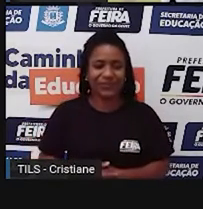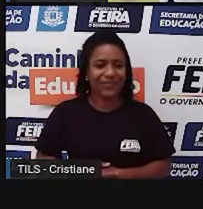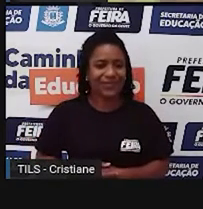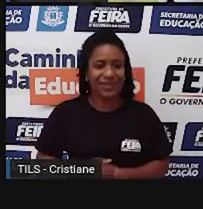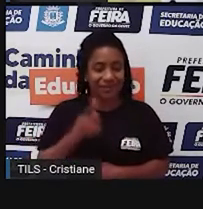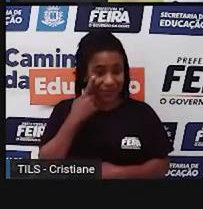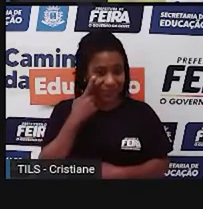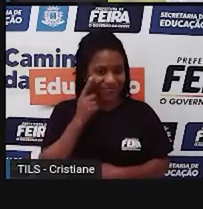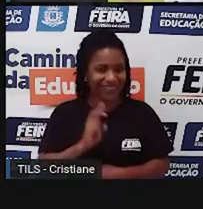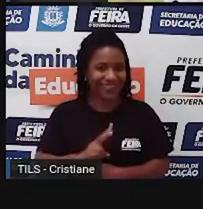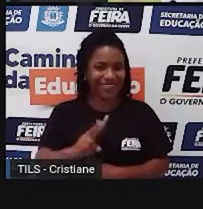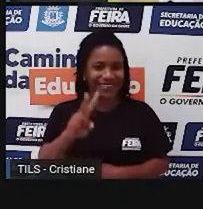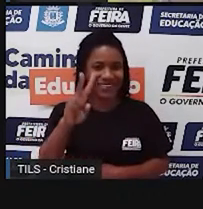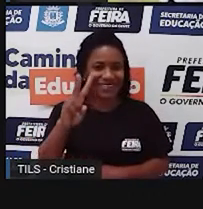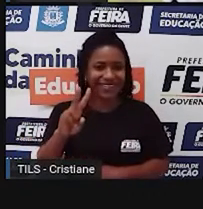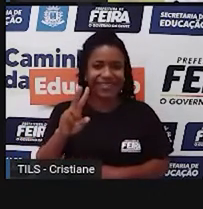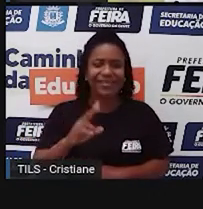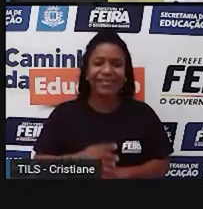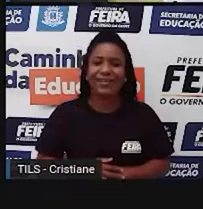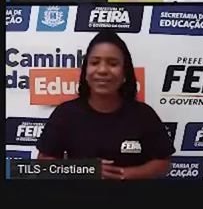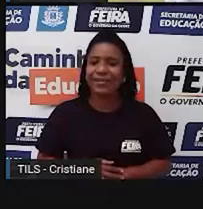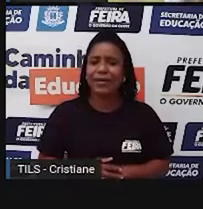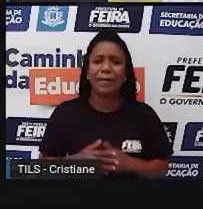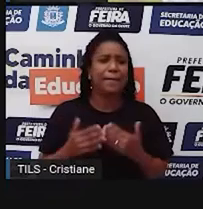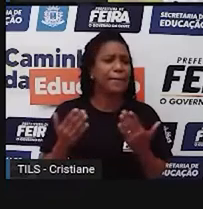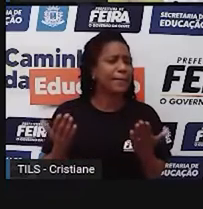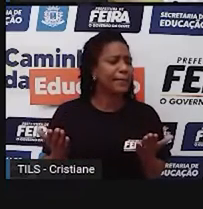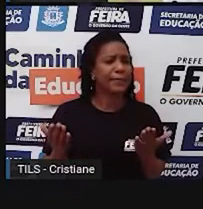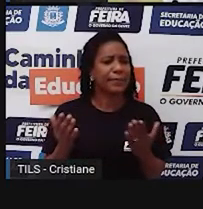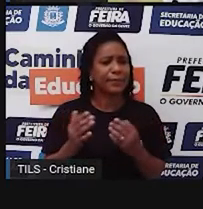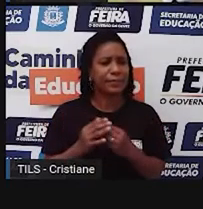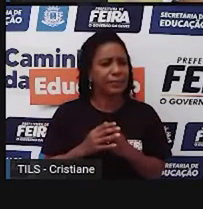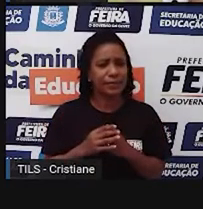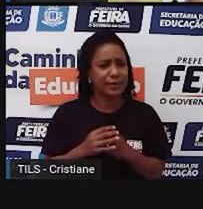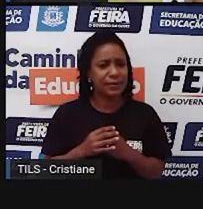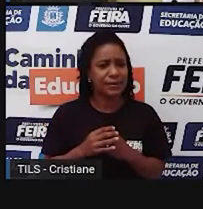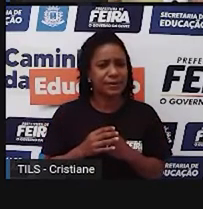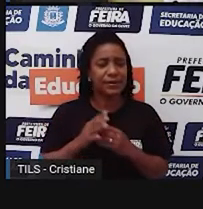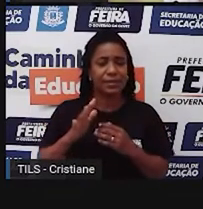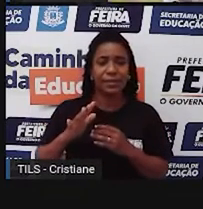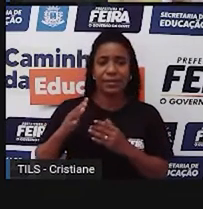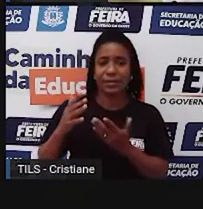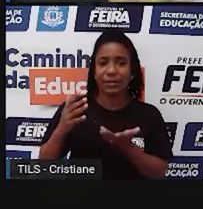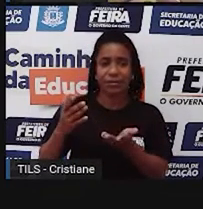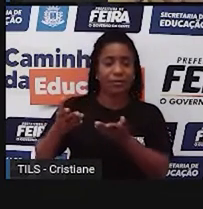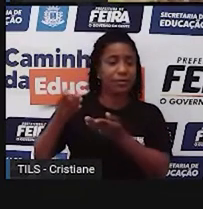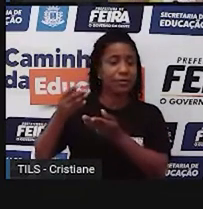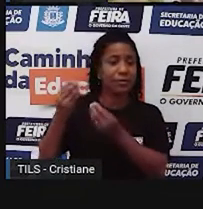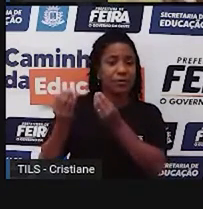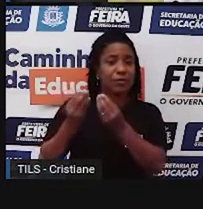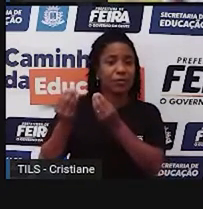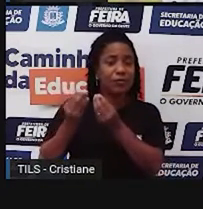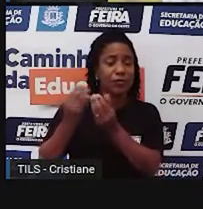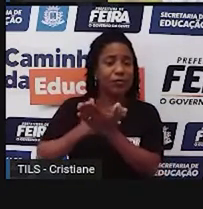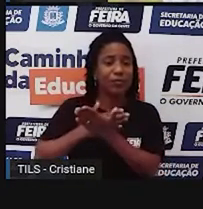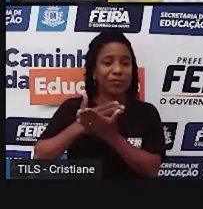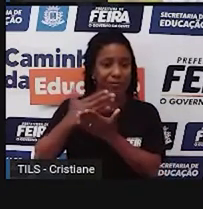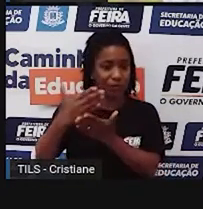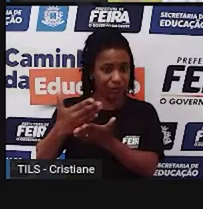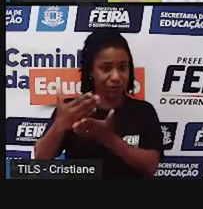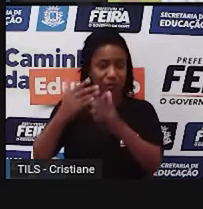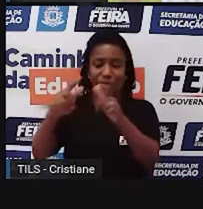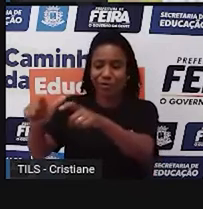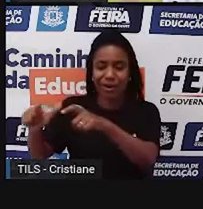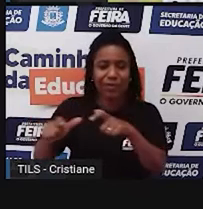Bom, mas quando é que começou esse negócio, né, de mudar, de, digamos assim, né, de transformar